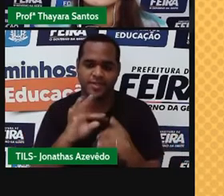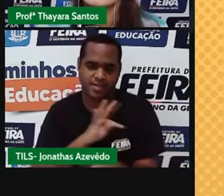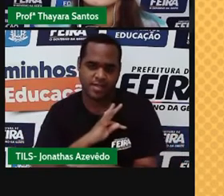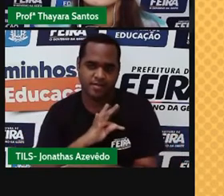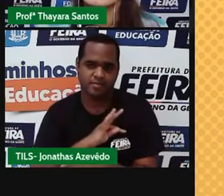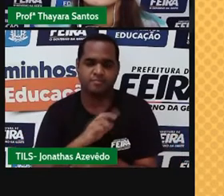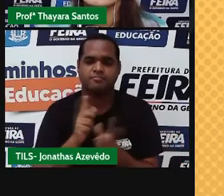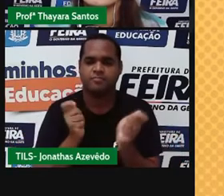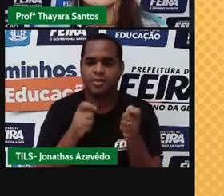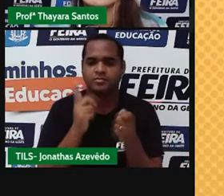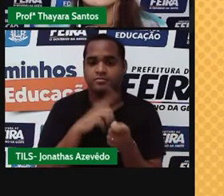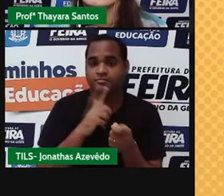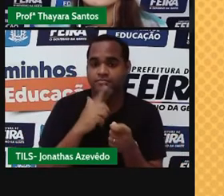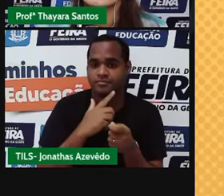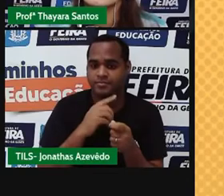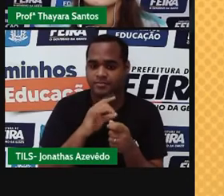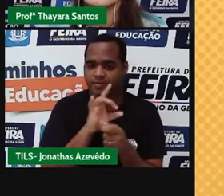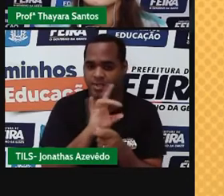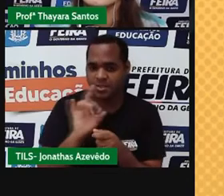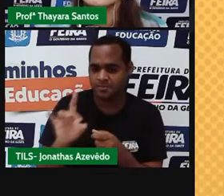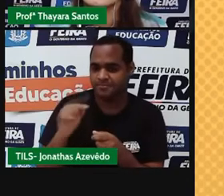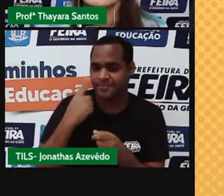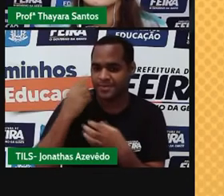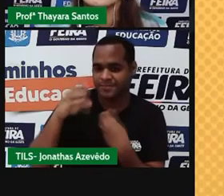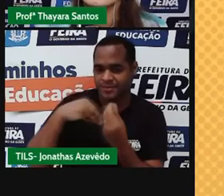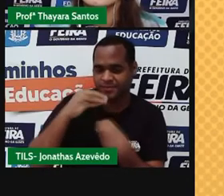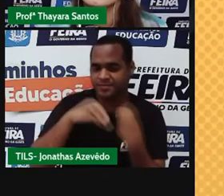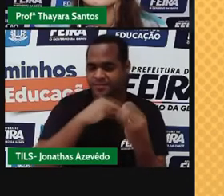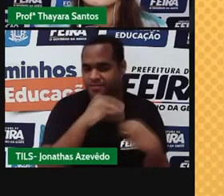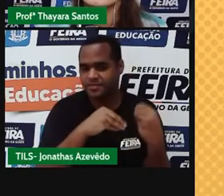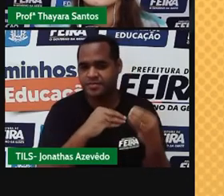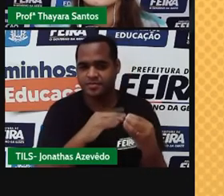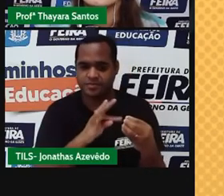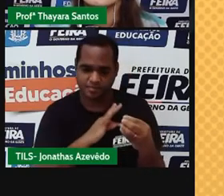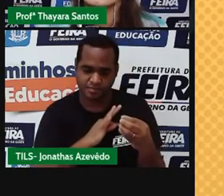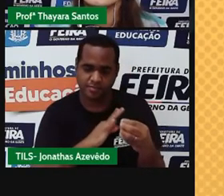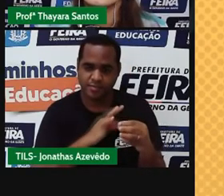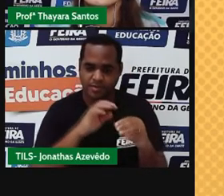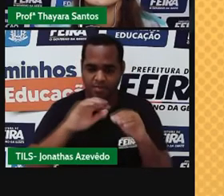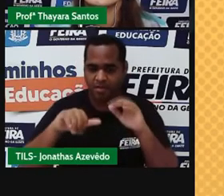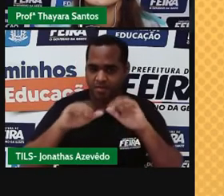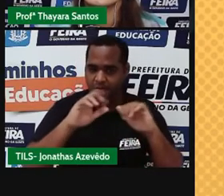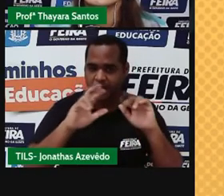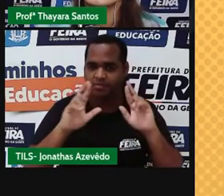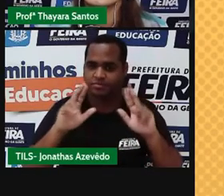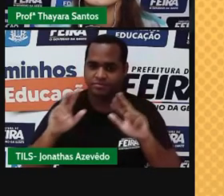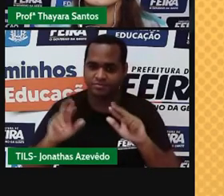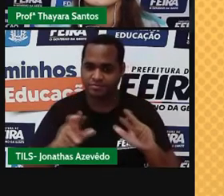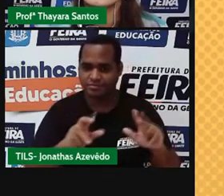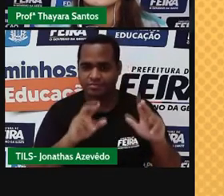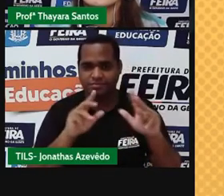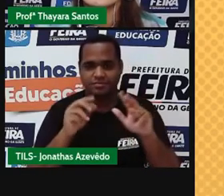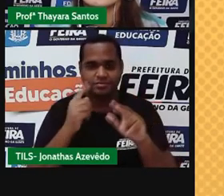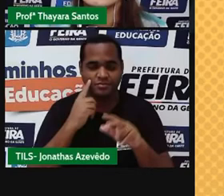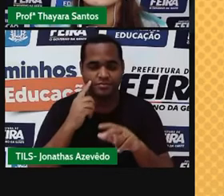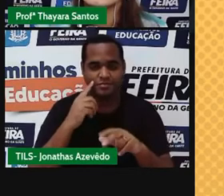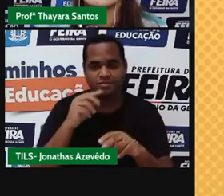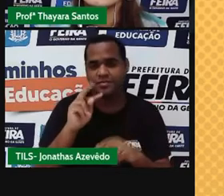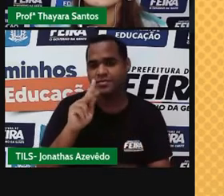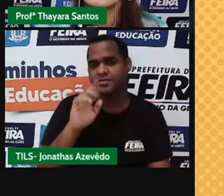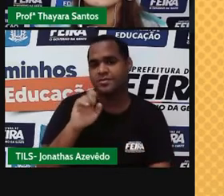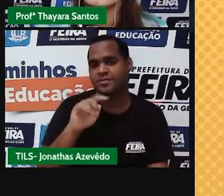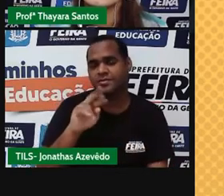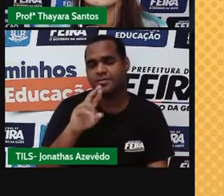No entanto, para cada tipo de mistura é utilizada uma técnica de separação diferente. As misturas heterogêneas